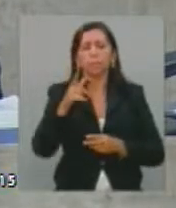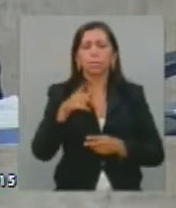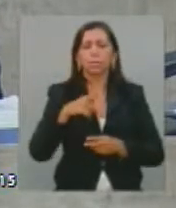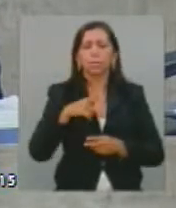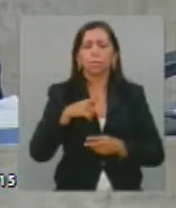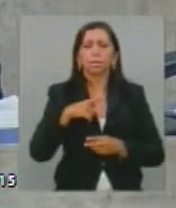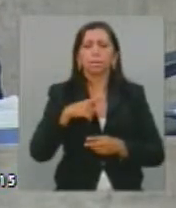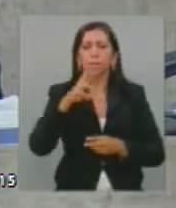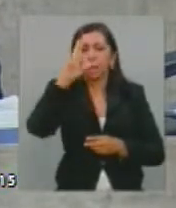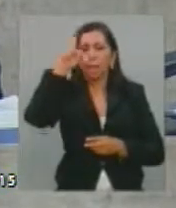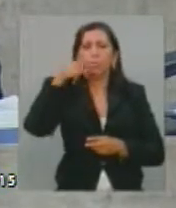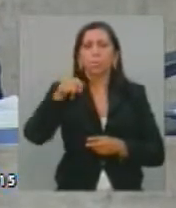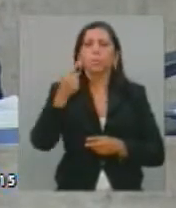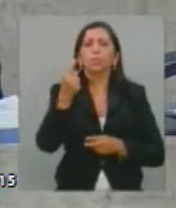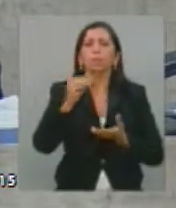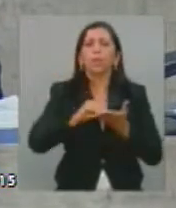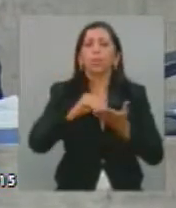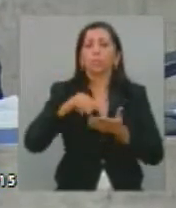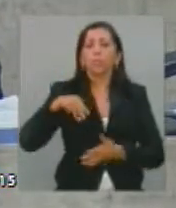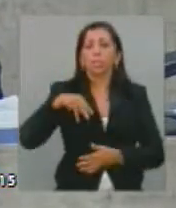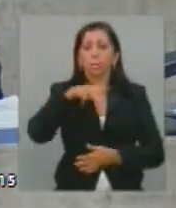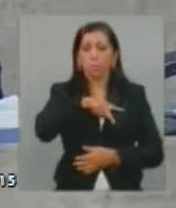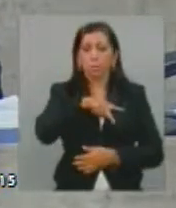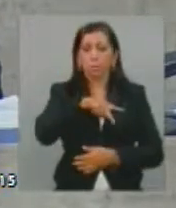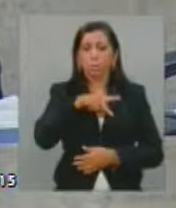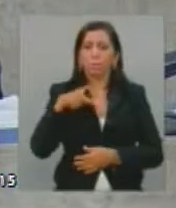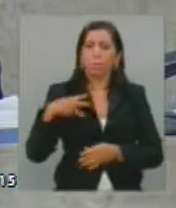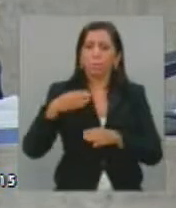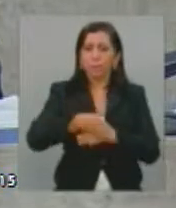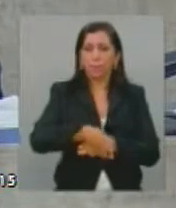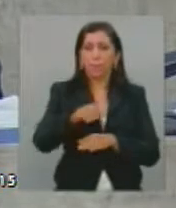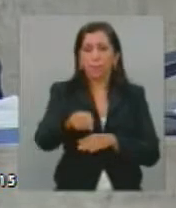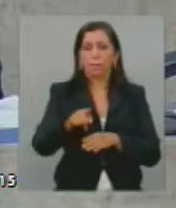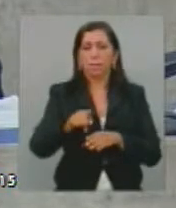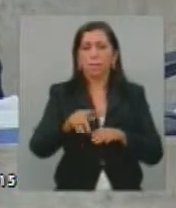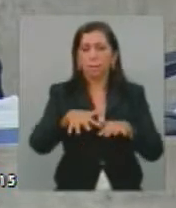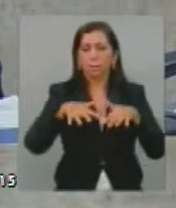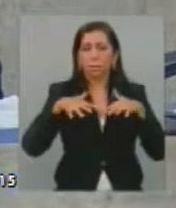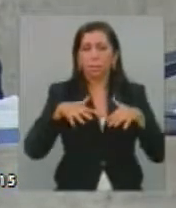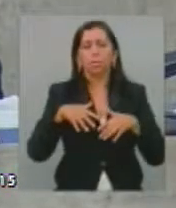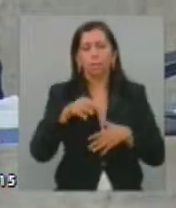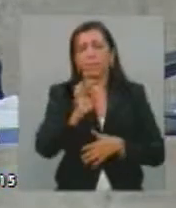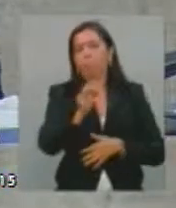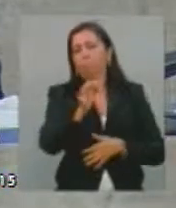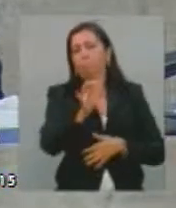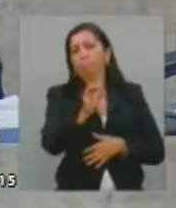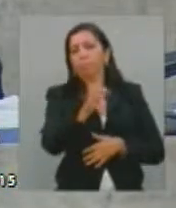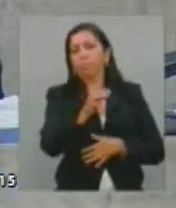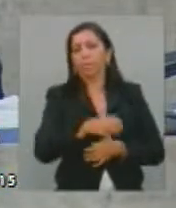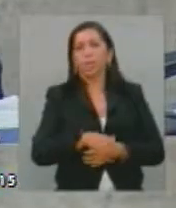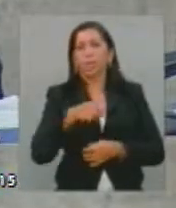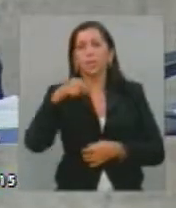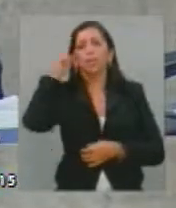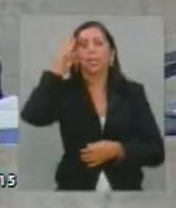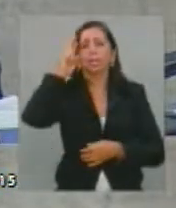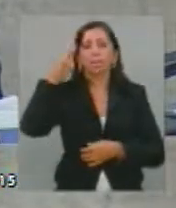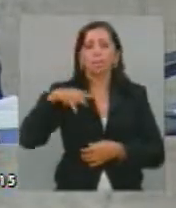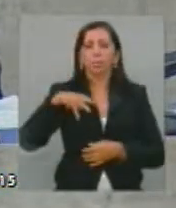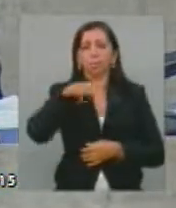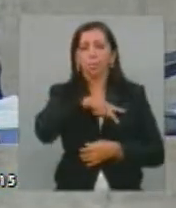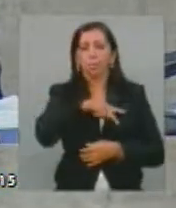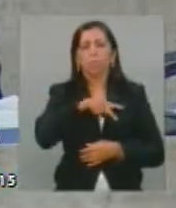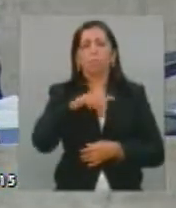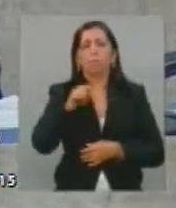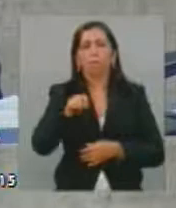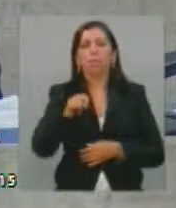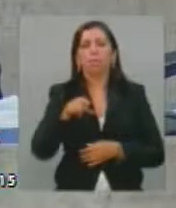lapso, esqueceu só de falar do Ministério Público para participar dessa audiência. Tem toda razão. E aí eu lembrei do Ministério Público e logo em